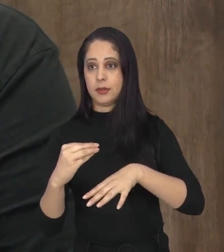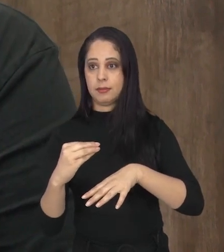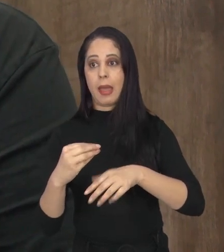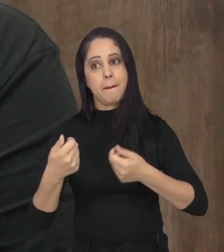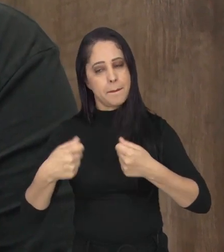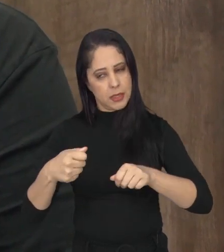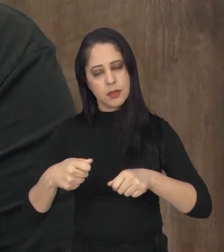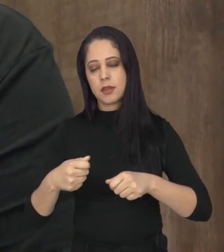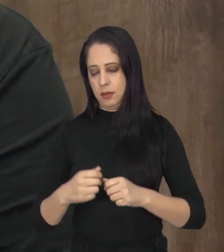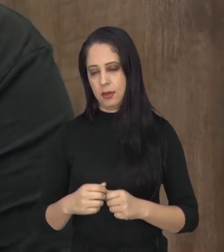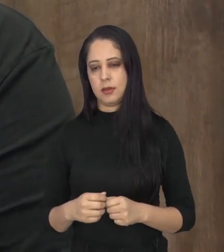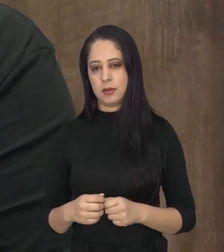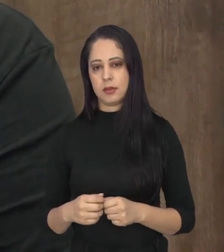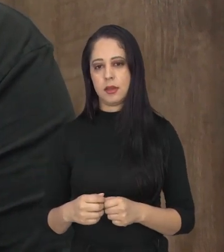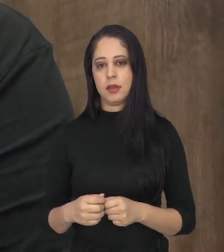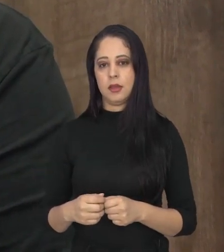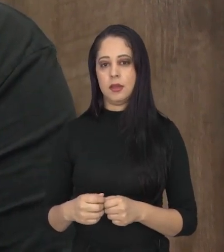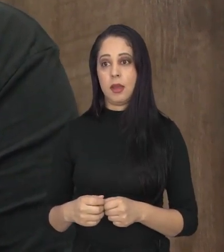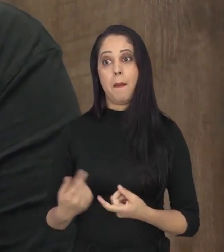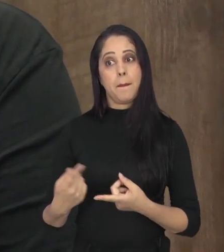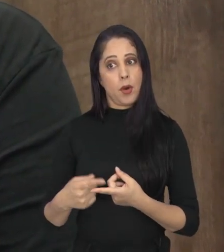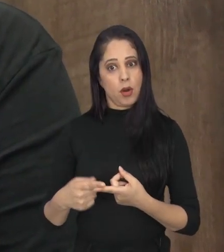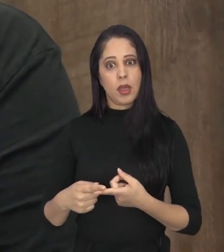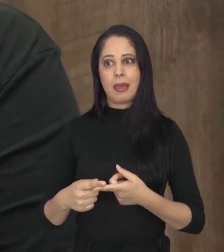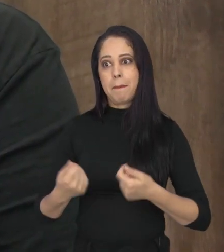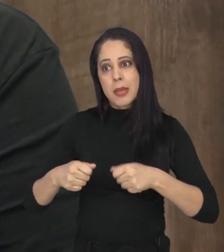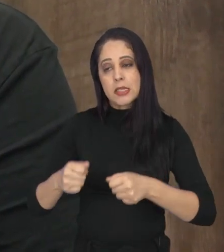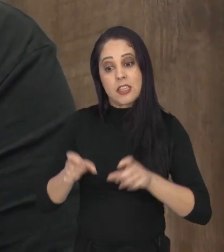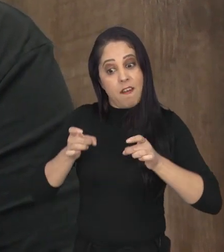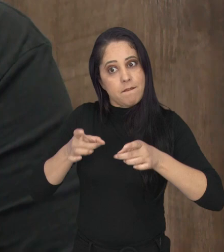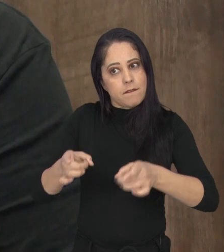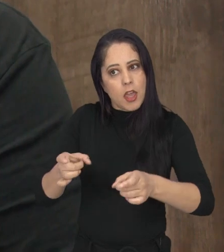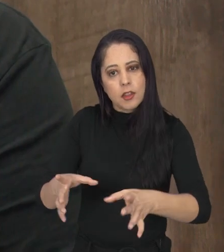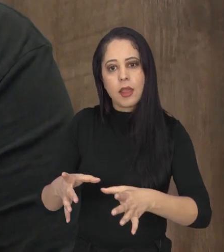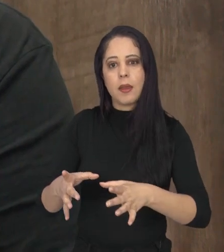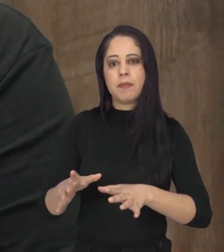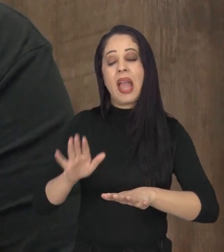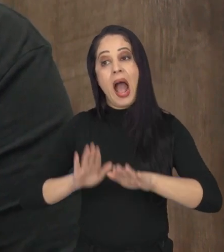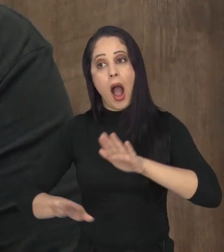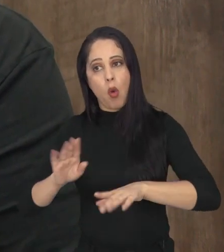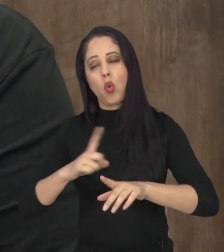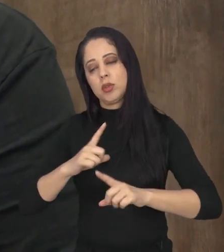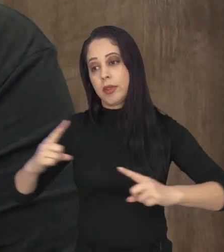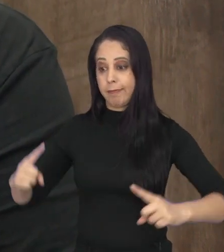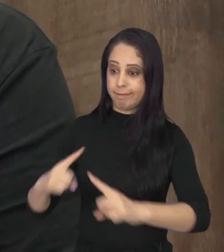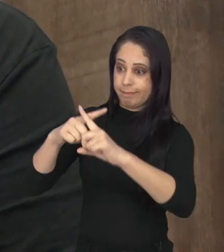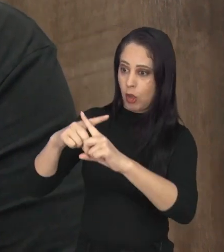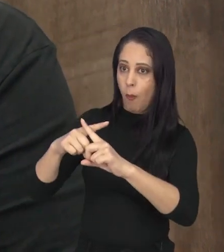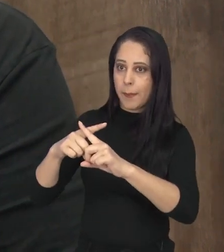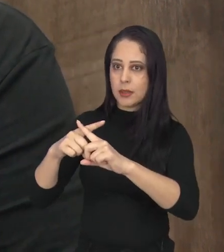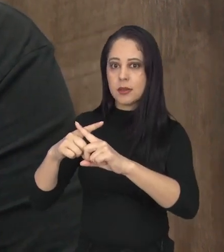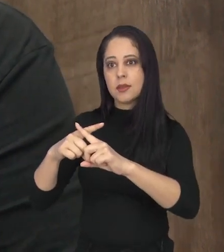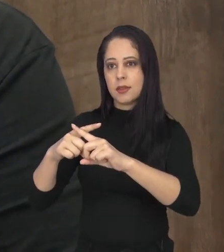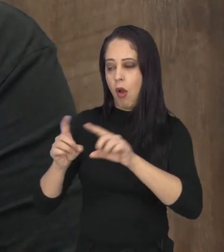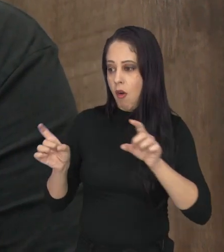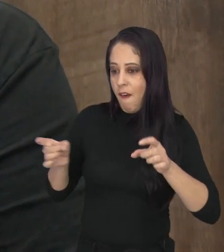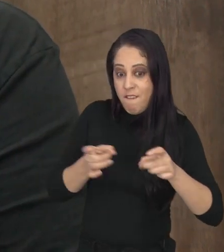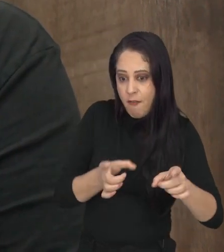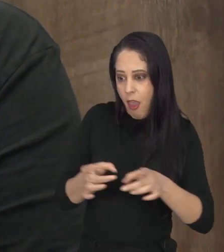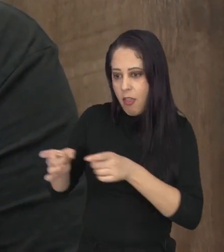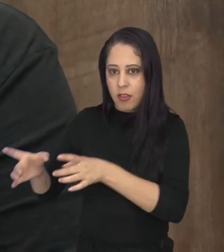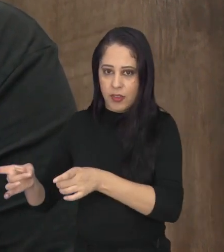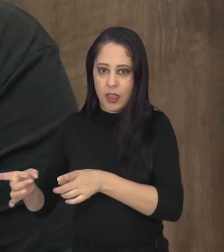E aí já não mais questão de escolha, é questão de uma necessidade de sobrevivência dentro do mercado. Tem alguns mercados que são mais competitivos.